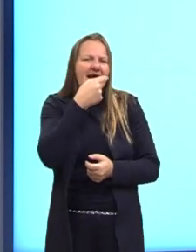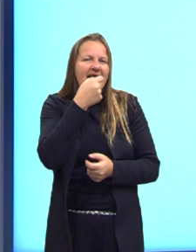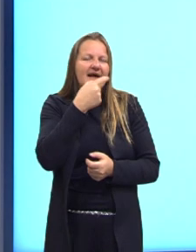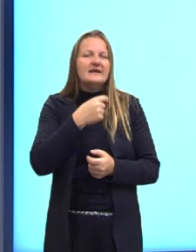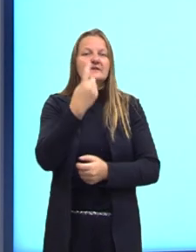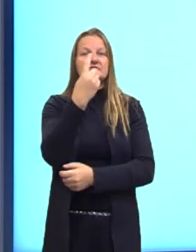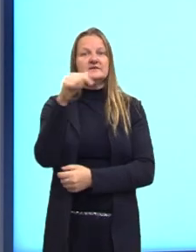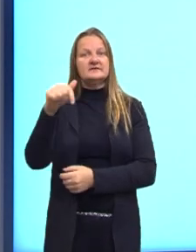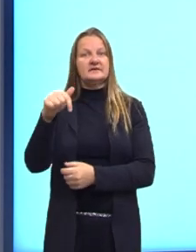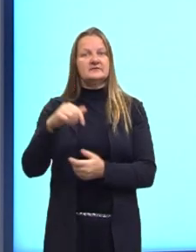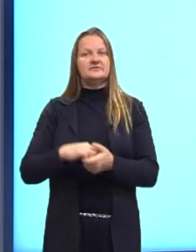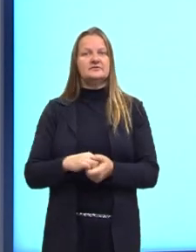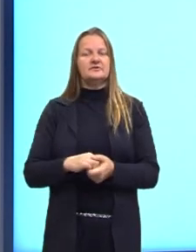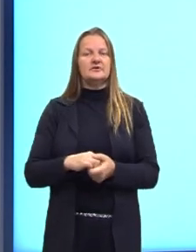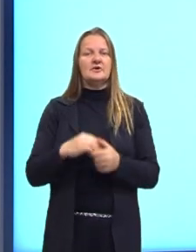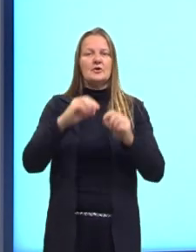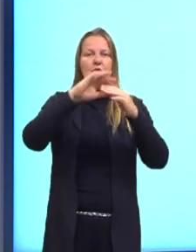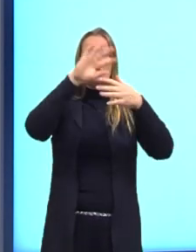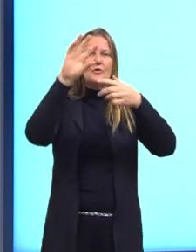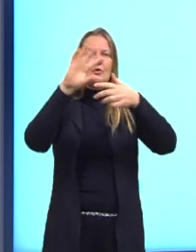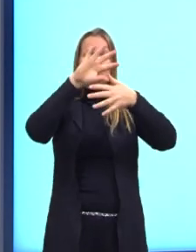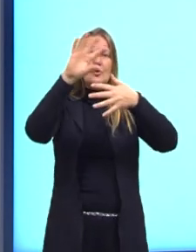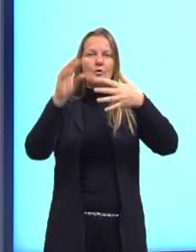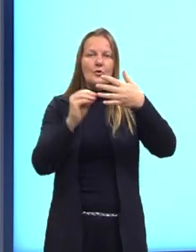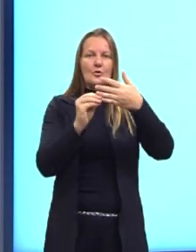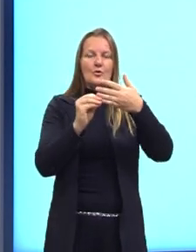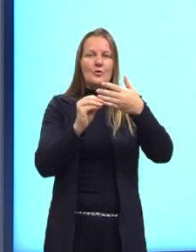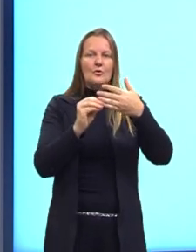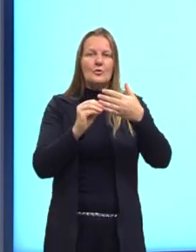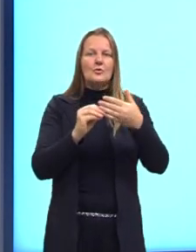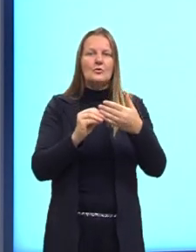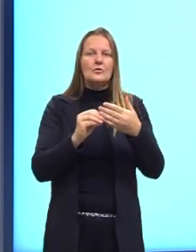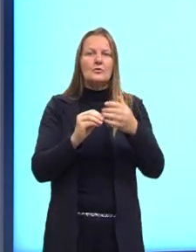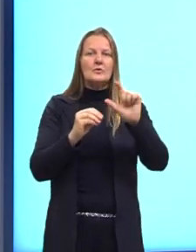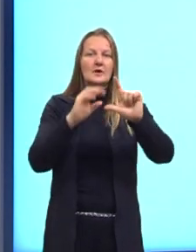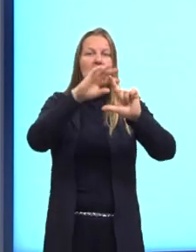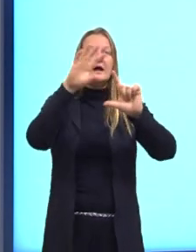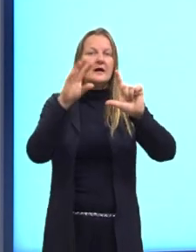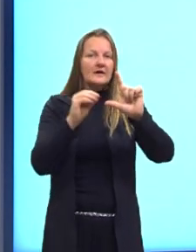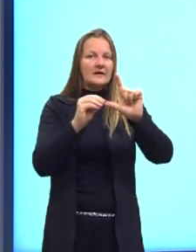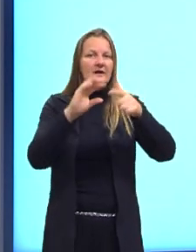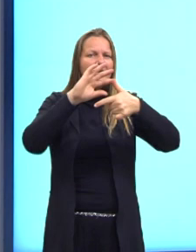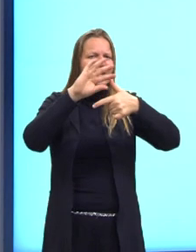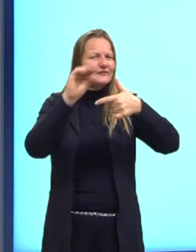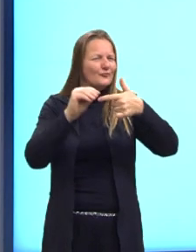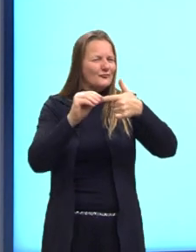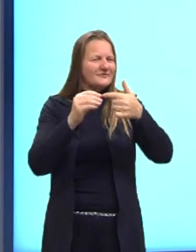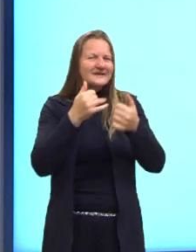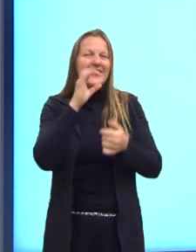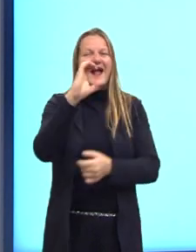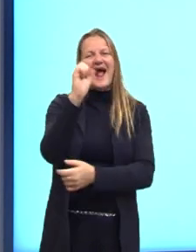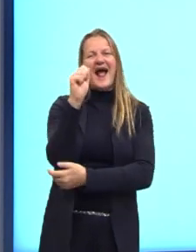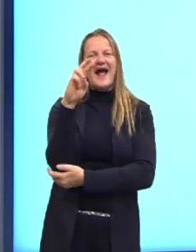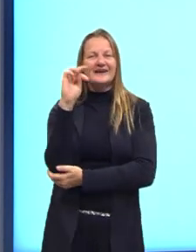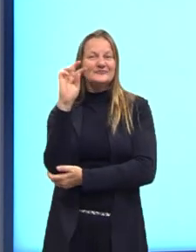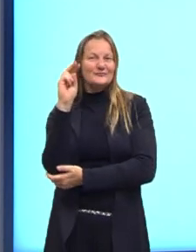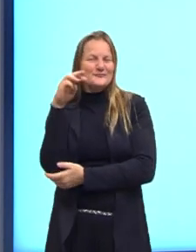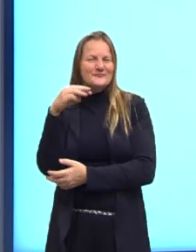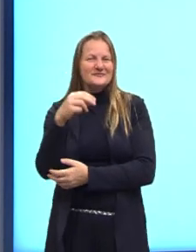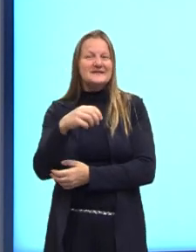17 e cartoon aparece 5 vezes. Então a gente tem aí uma recorrência também grande